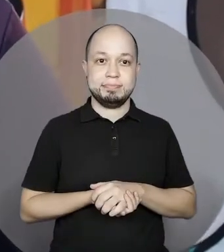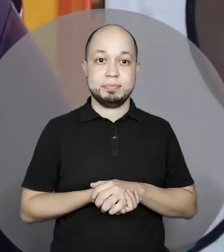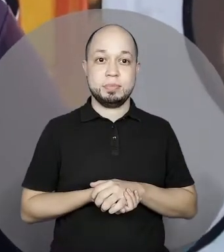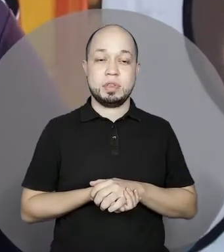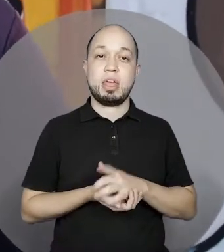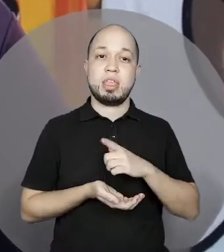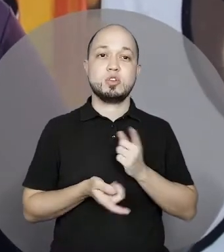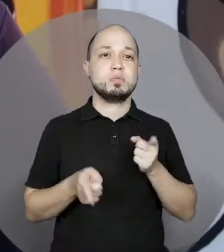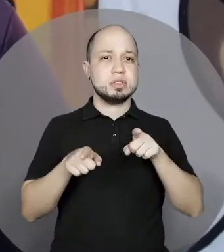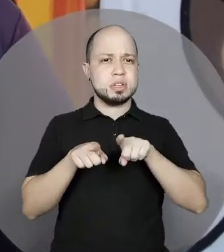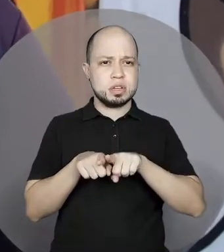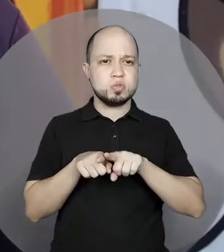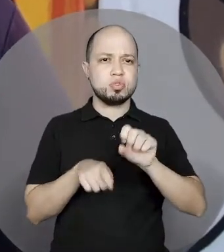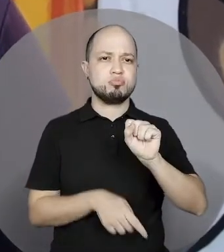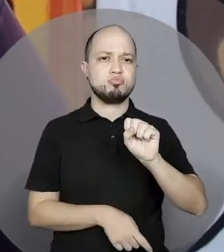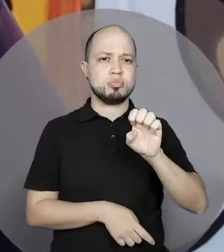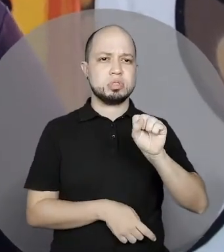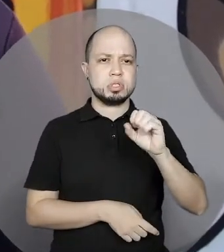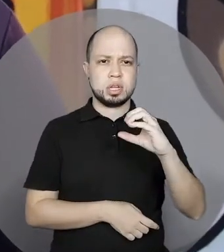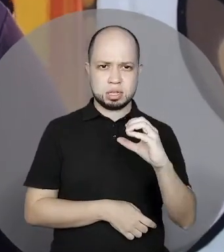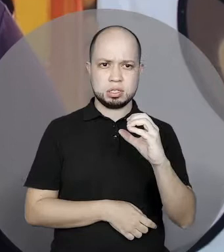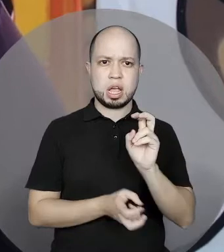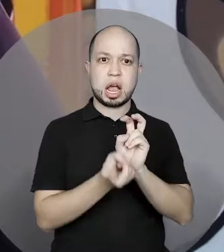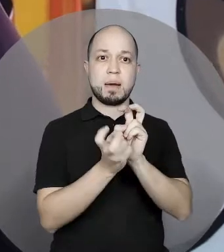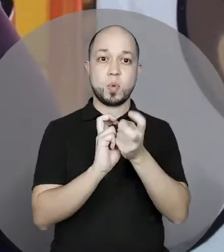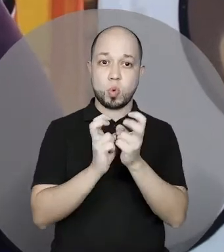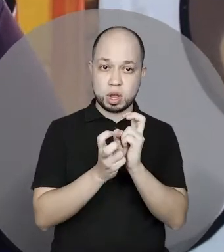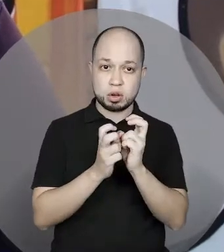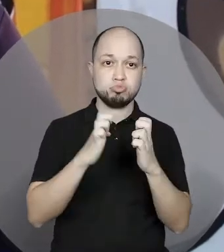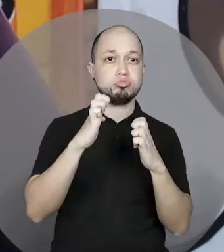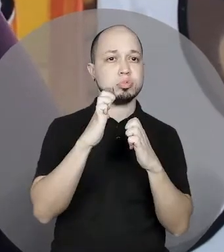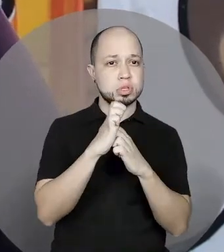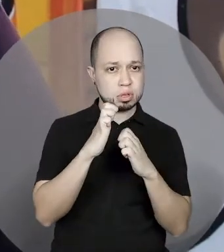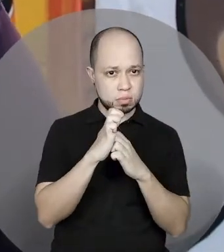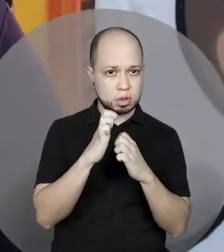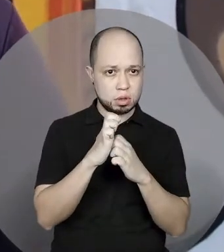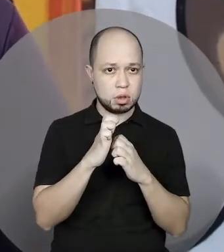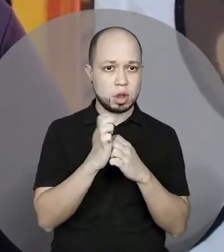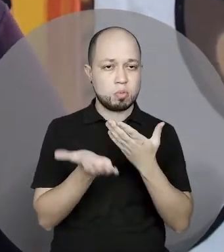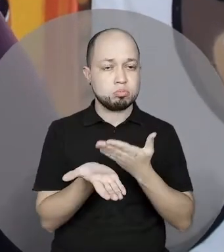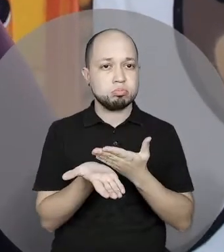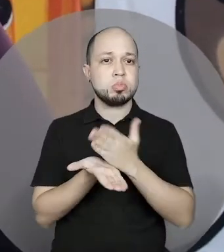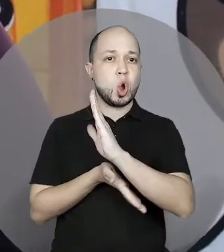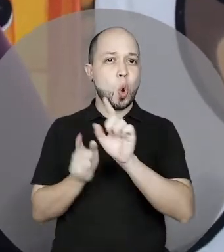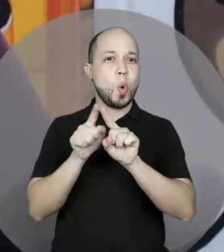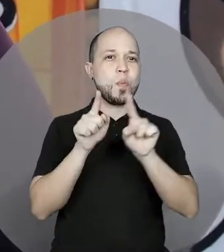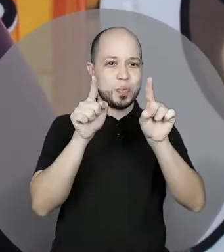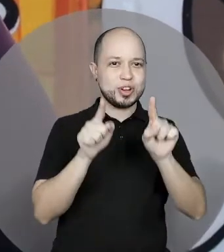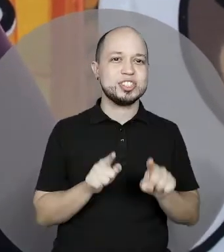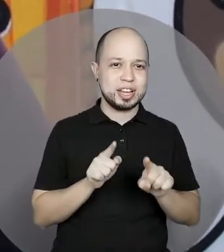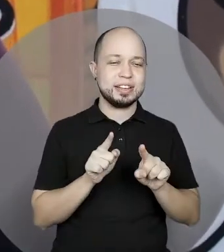o SESC, com a atividade de capoeira, o CCBJ, que a gente aprovou o projeto de iniciativas comunitárias, que vem